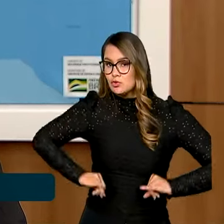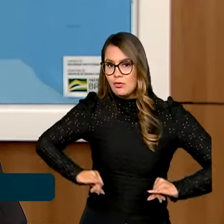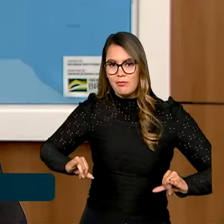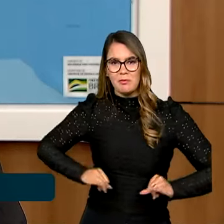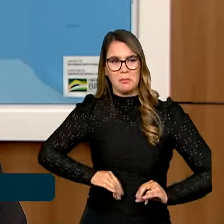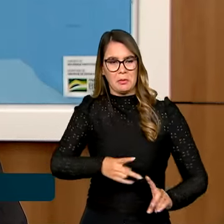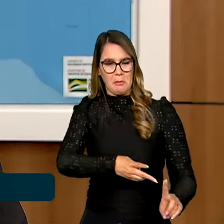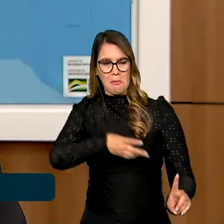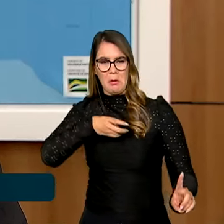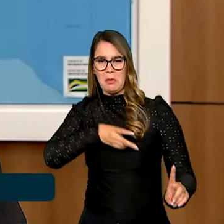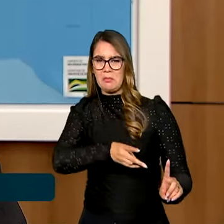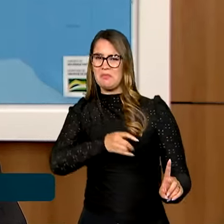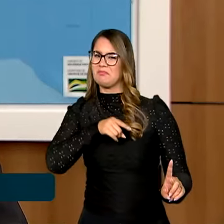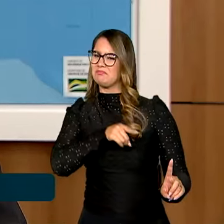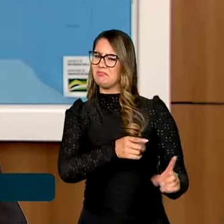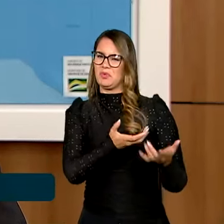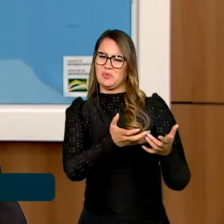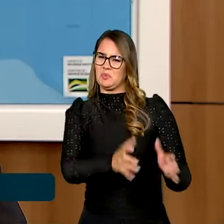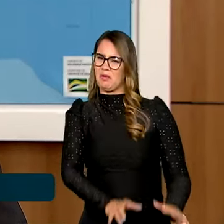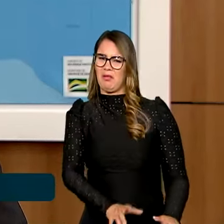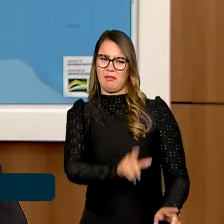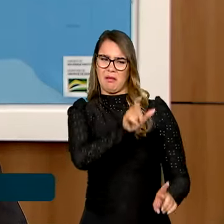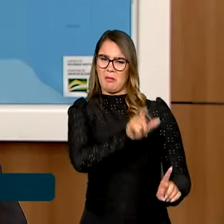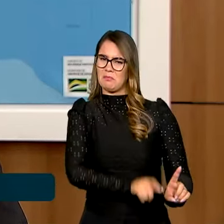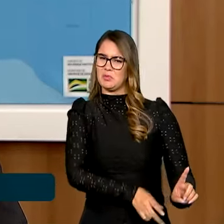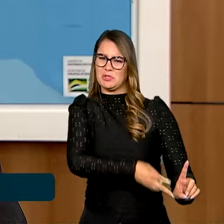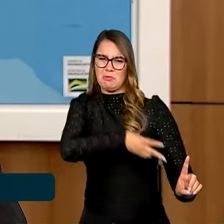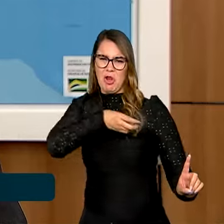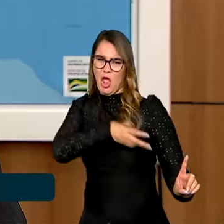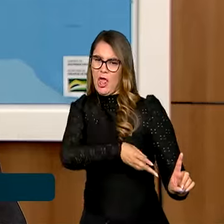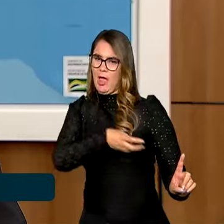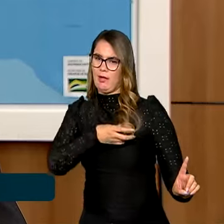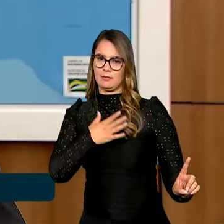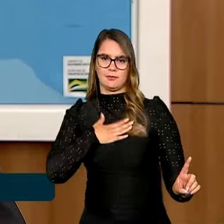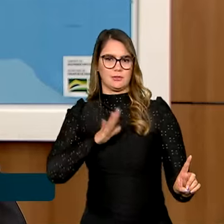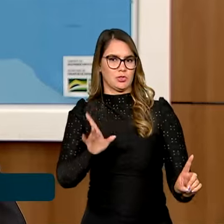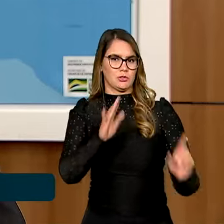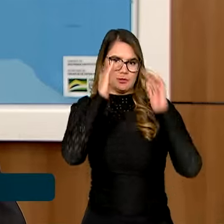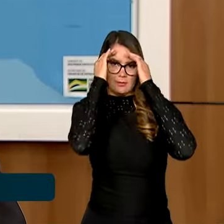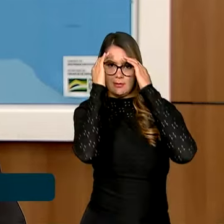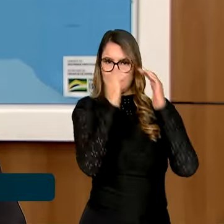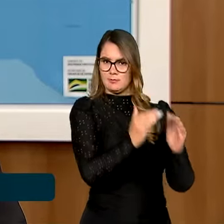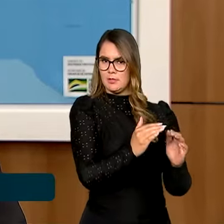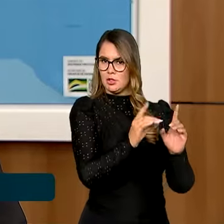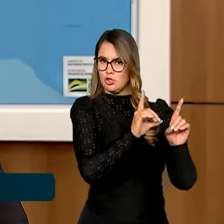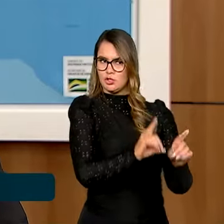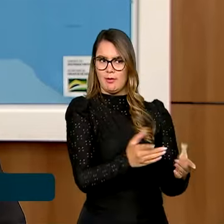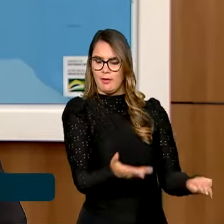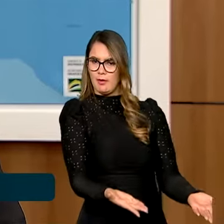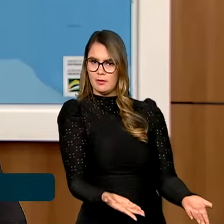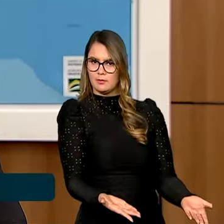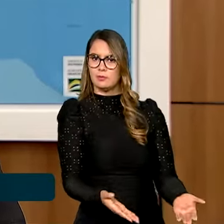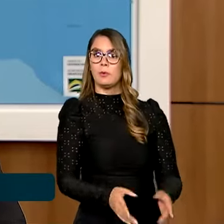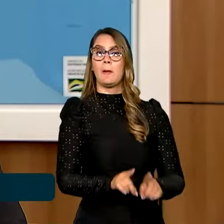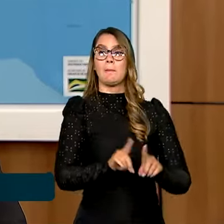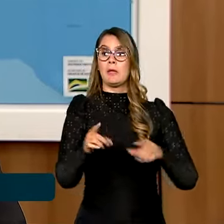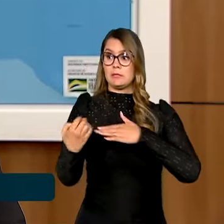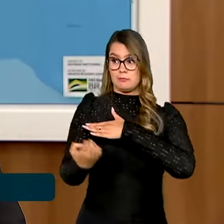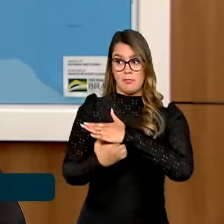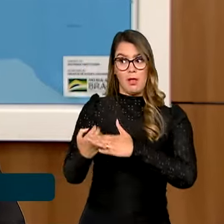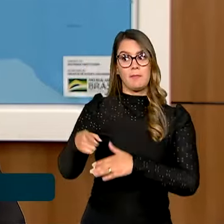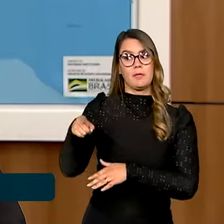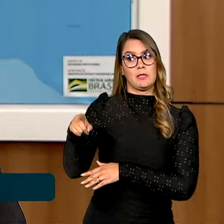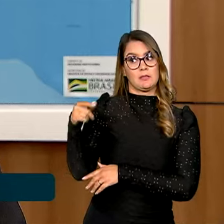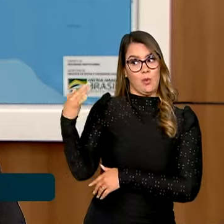explorado. Nós não queremos que tenha trabalhador sendo explorado dessa forma, de respeito dos seus direitos. Mas para as empresas também fica